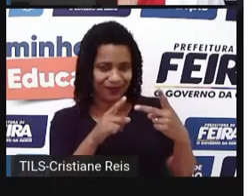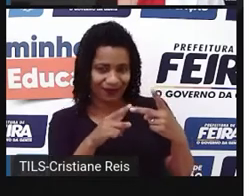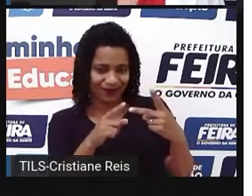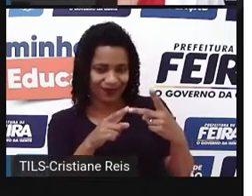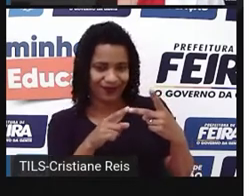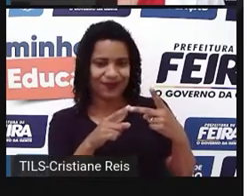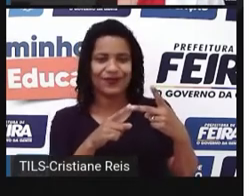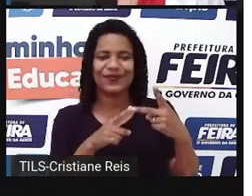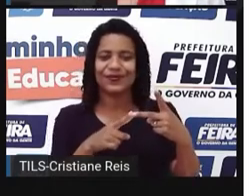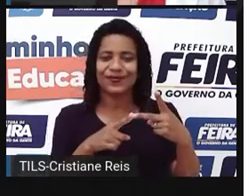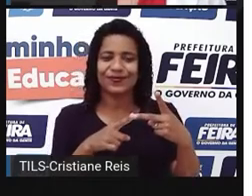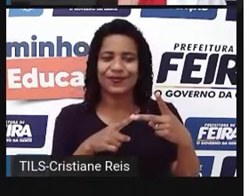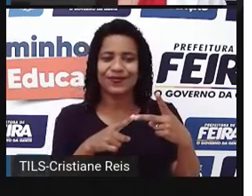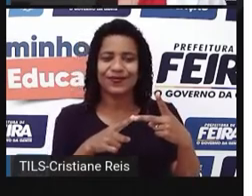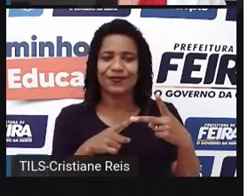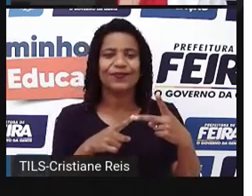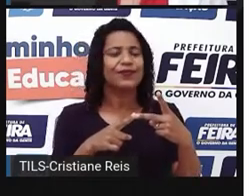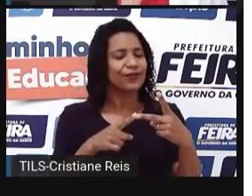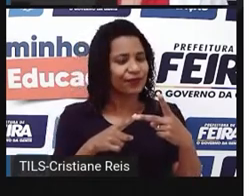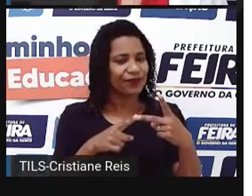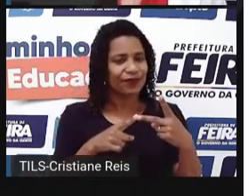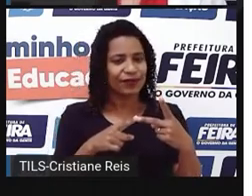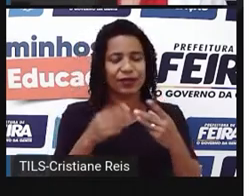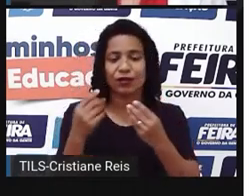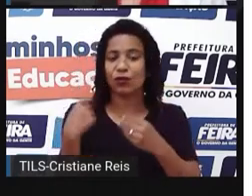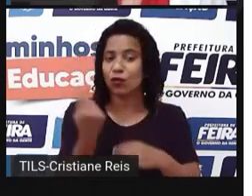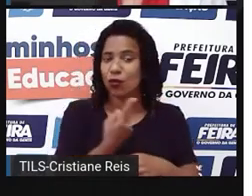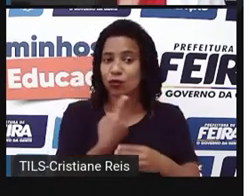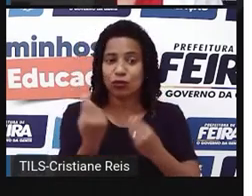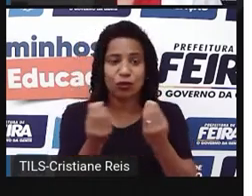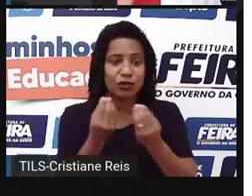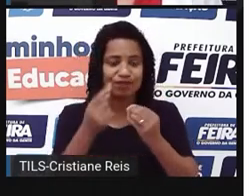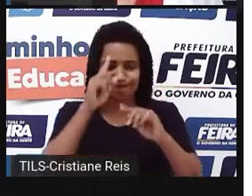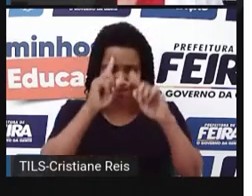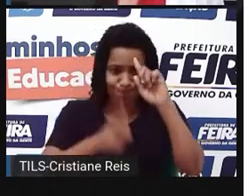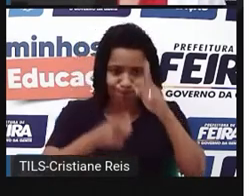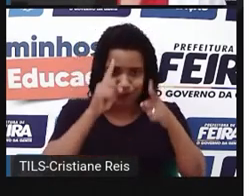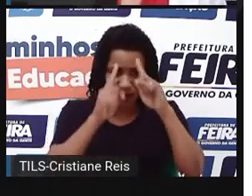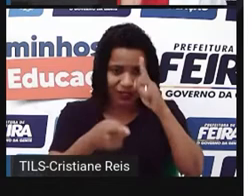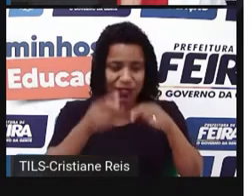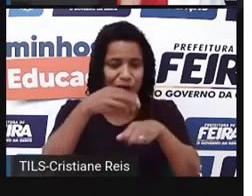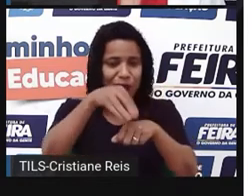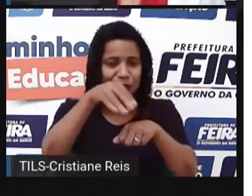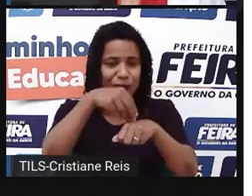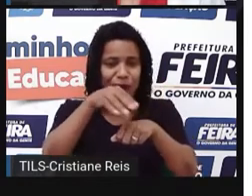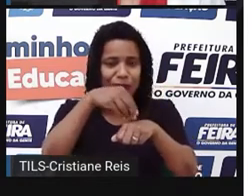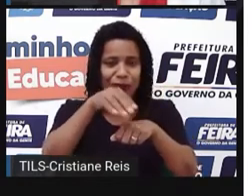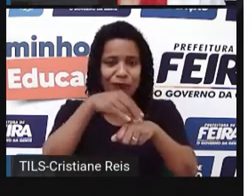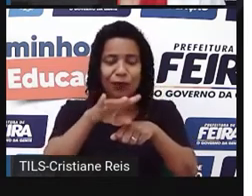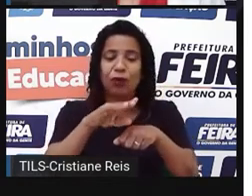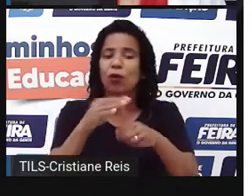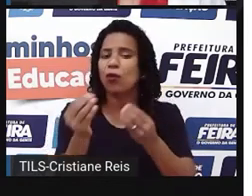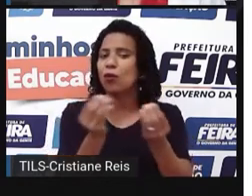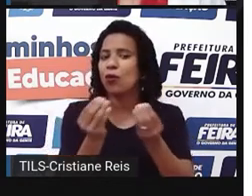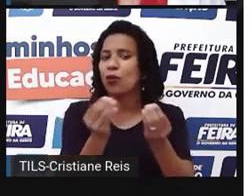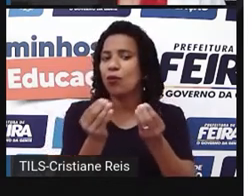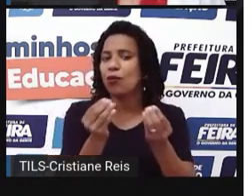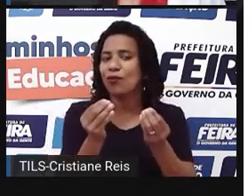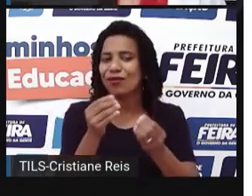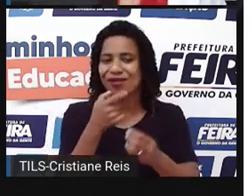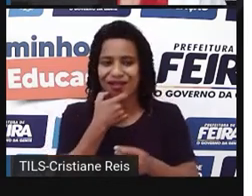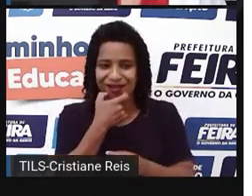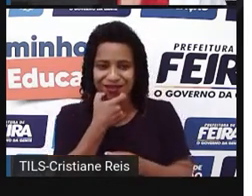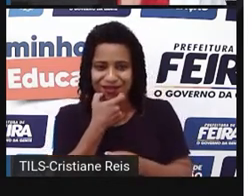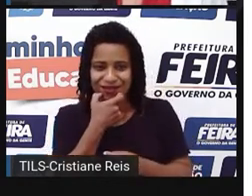in English? Então, como é que a gente pode dar comandos, instruções e ordens em inglês? Ok?